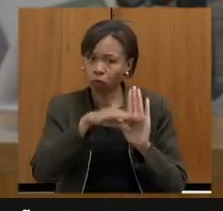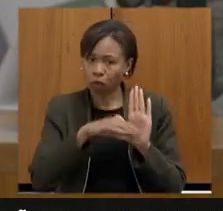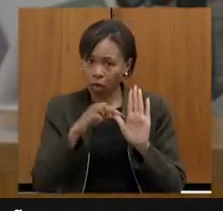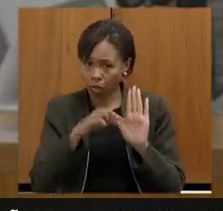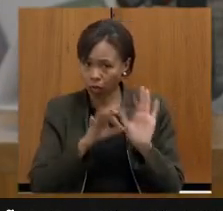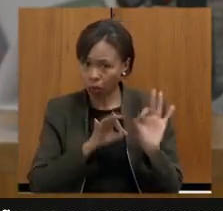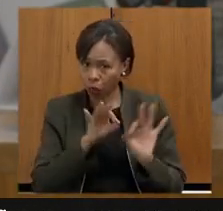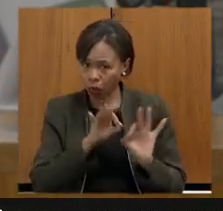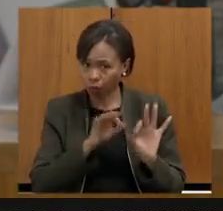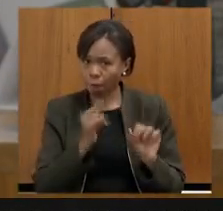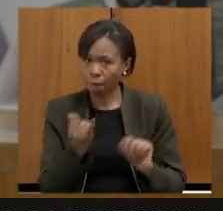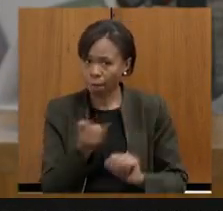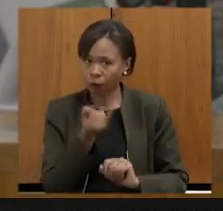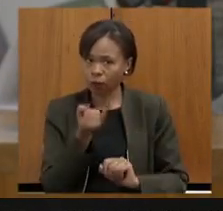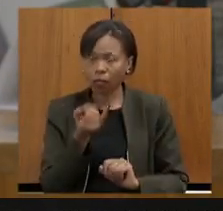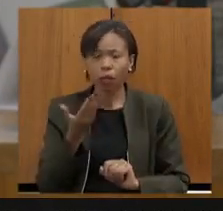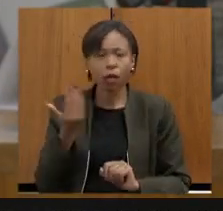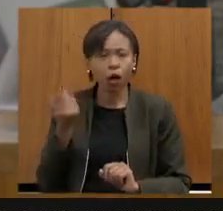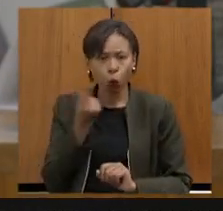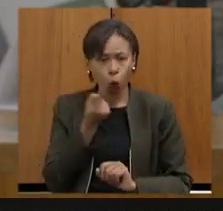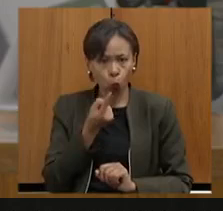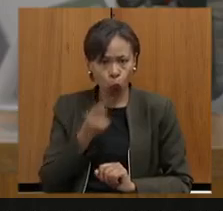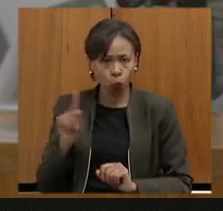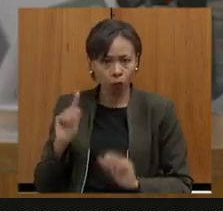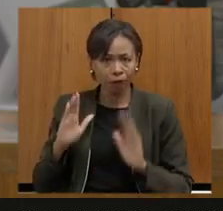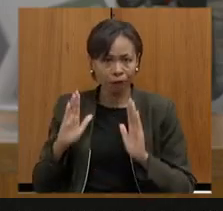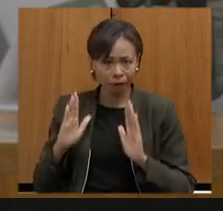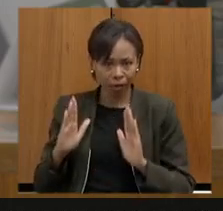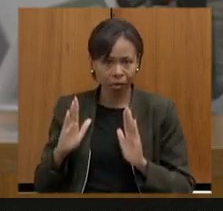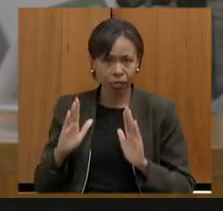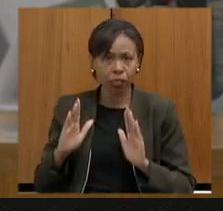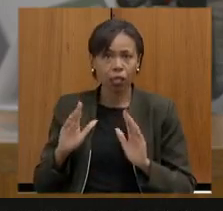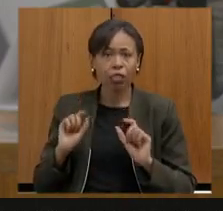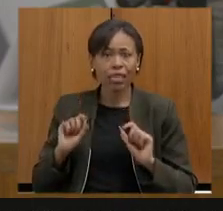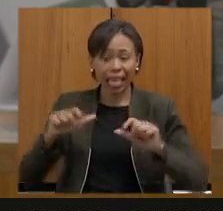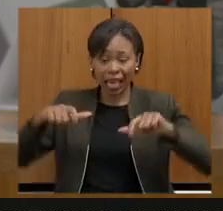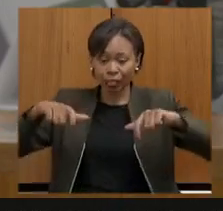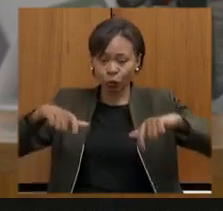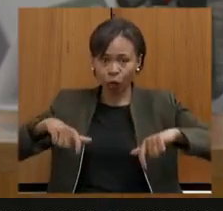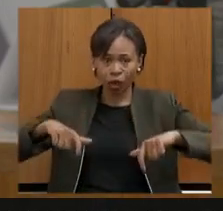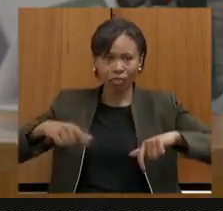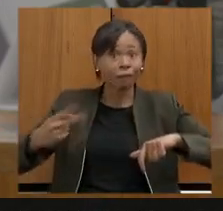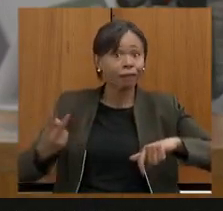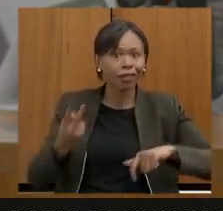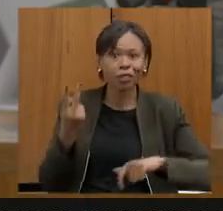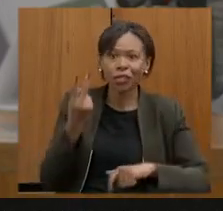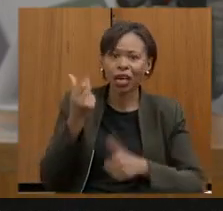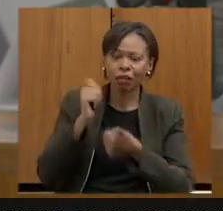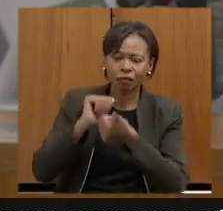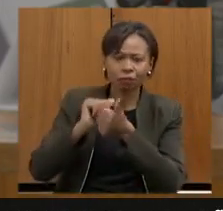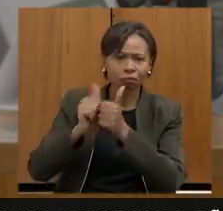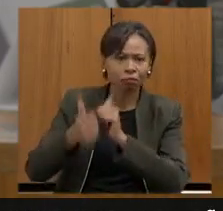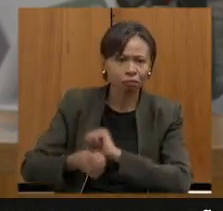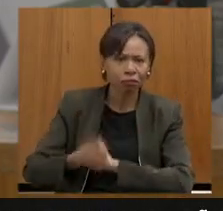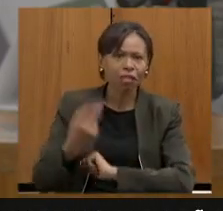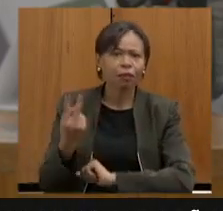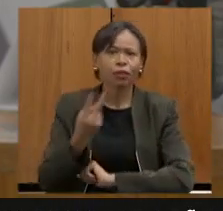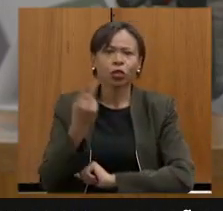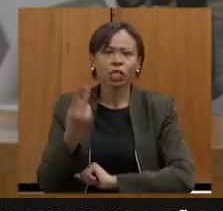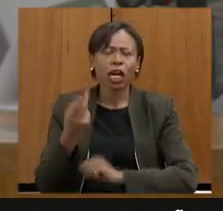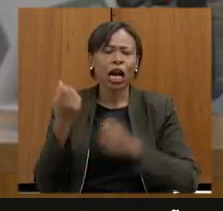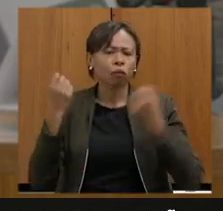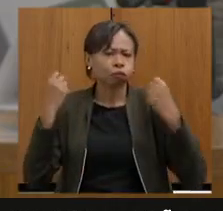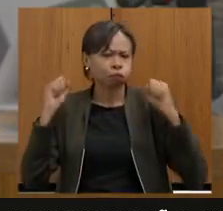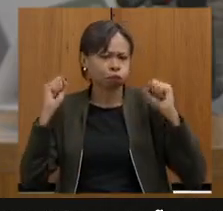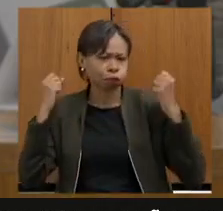a última fase que tivemos das quadras que valoriza o esporte valoriza as atividades físicas eu